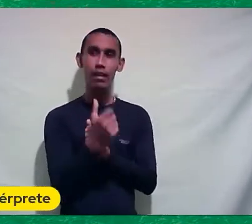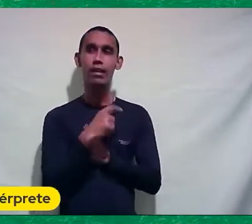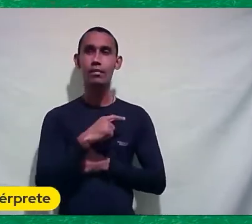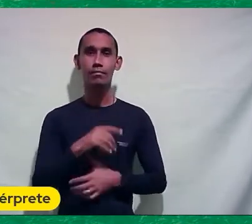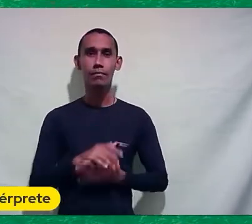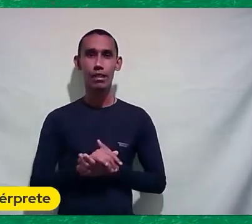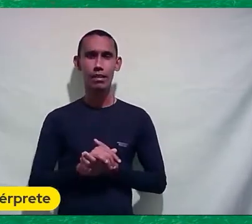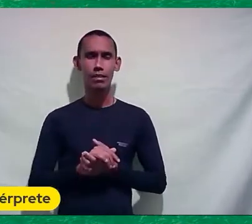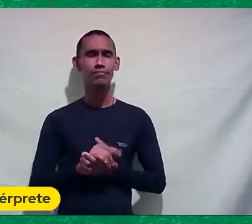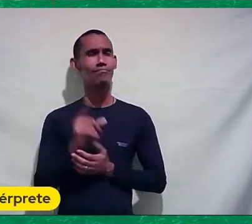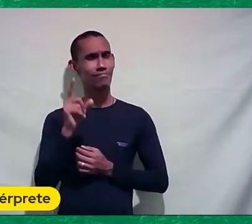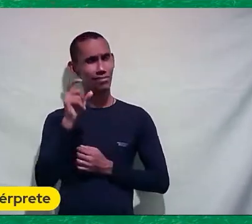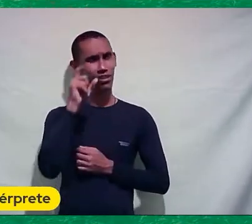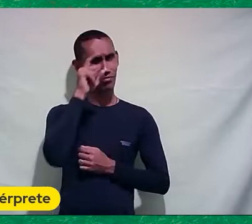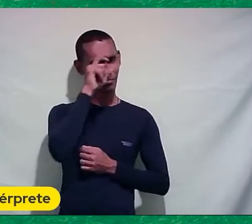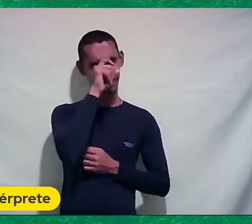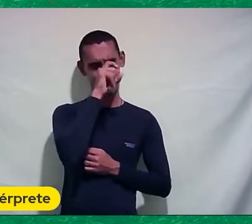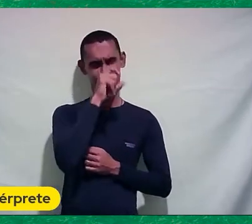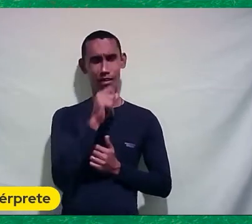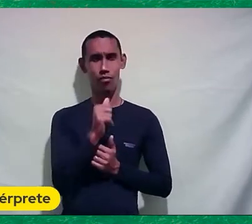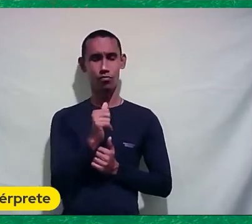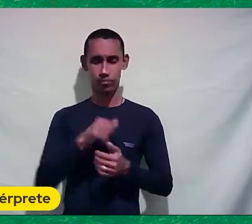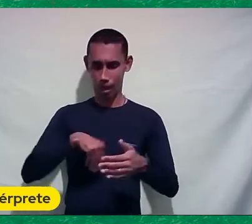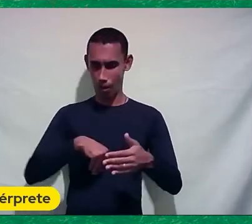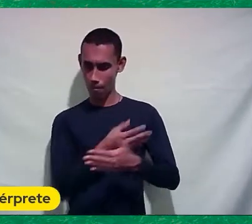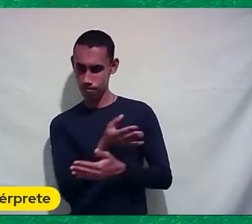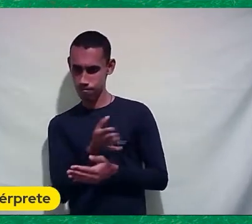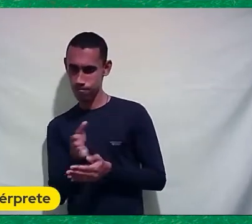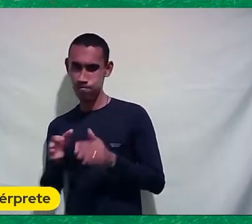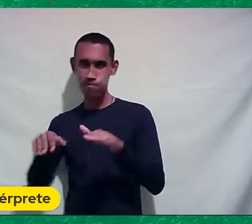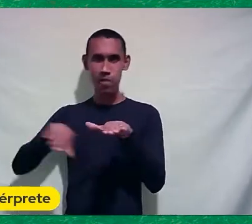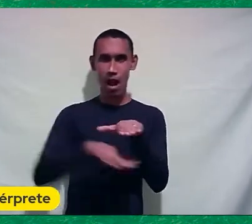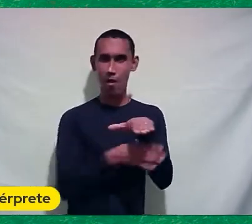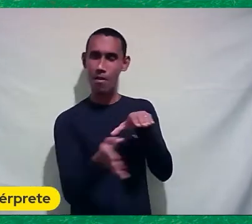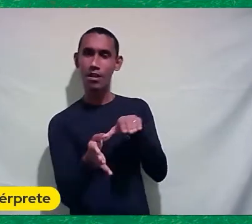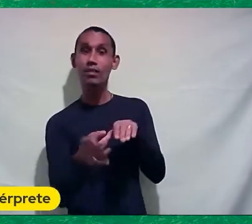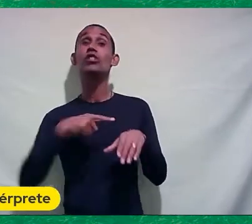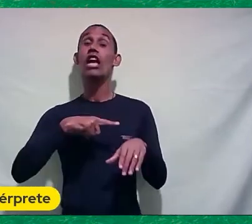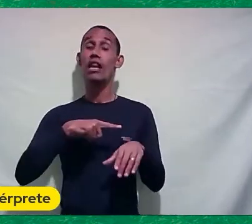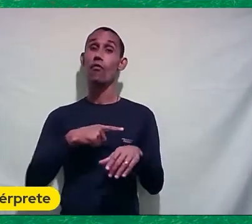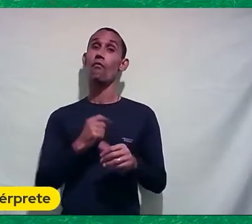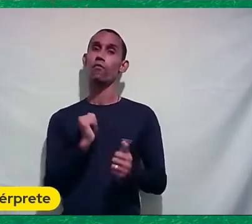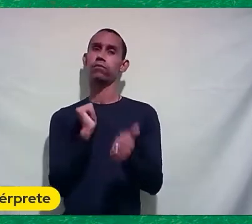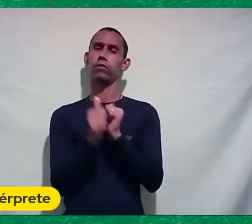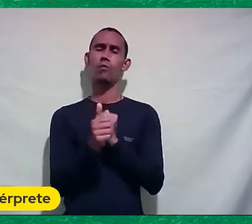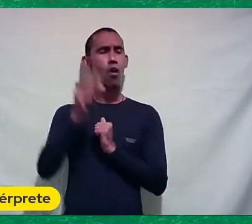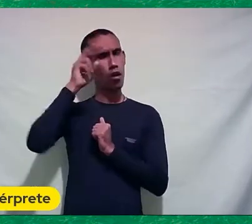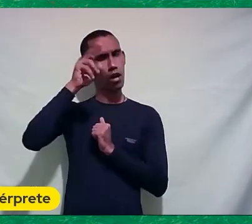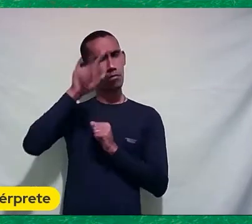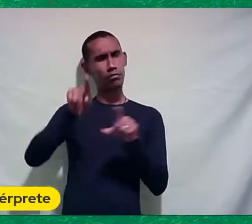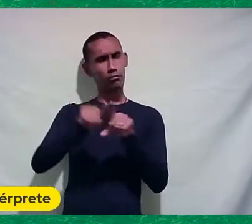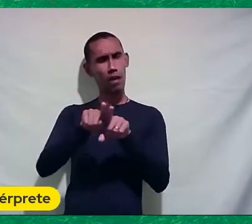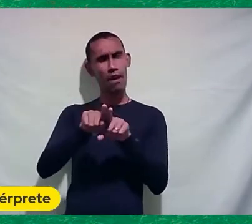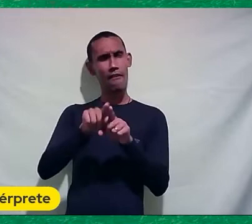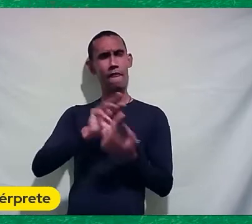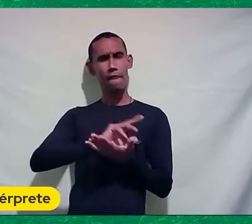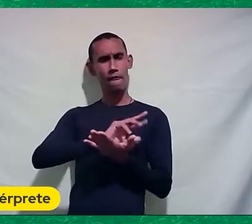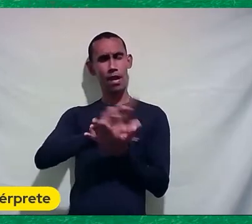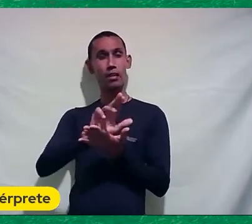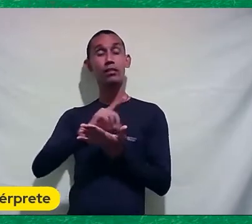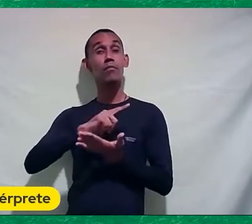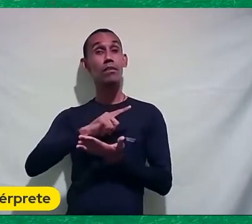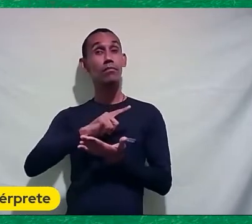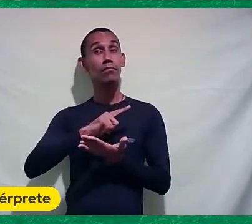É onde o filme Naufraga É na hora do jogo Tem um filme De futebol Eu me lembro Que eu vi Tem de um treinador